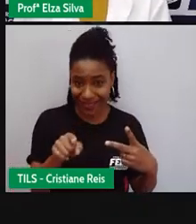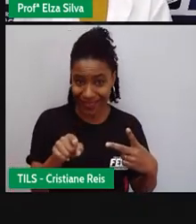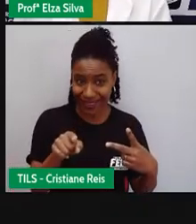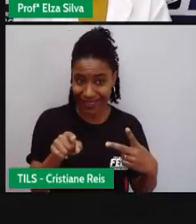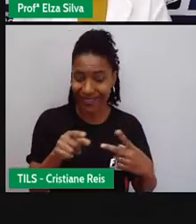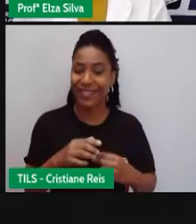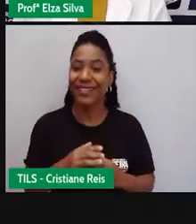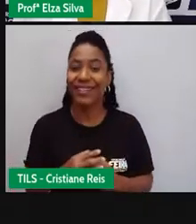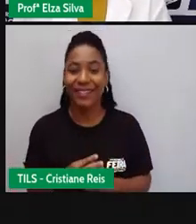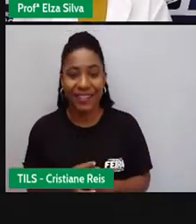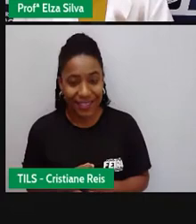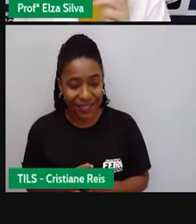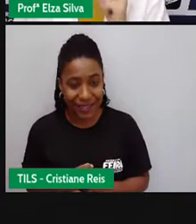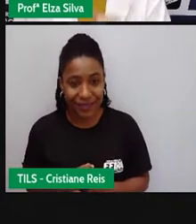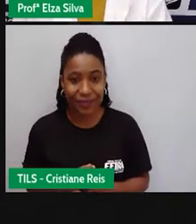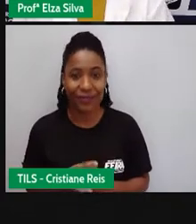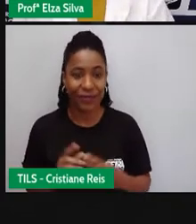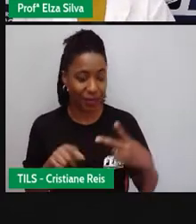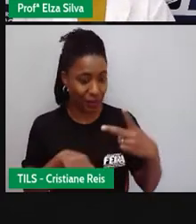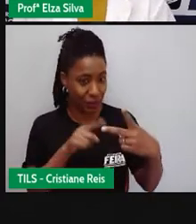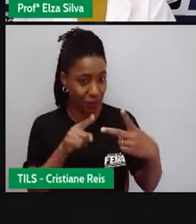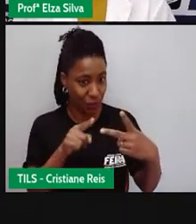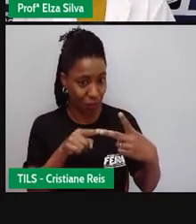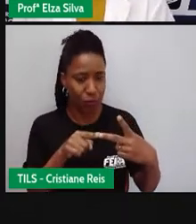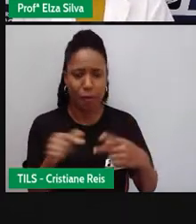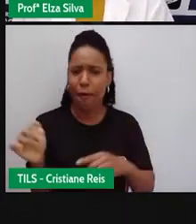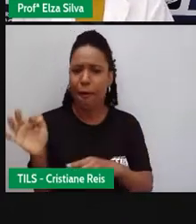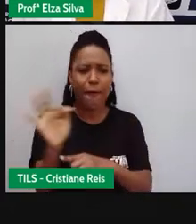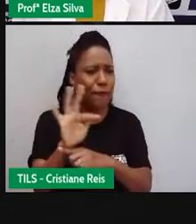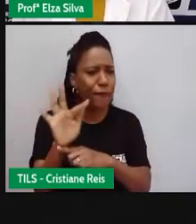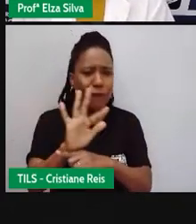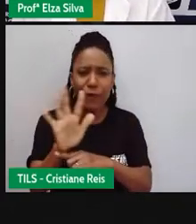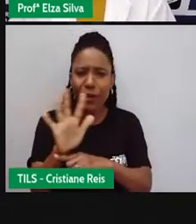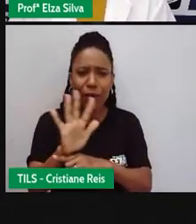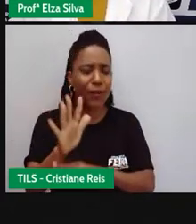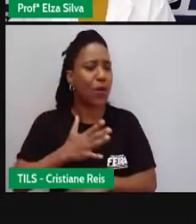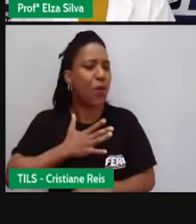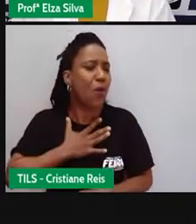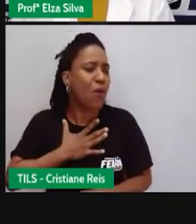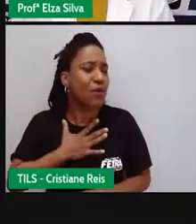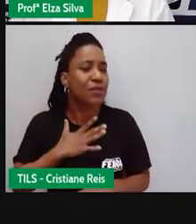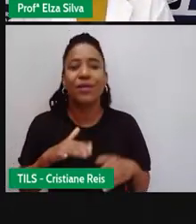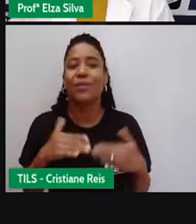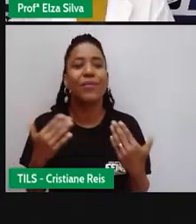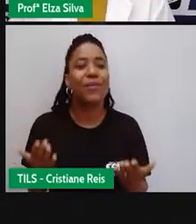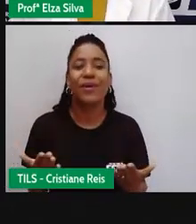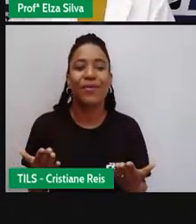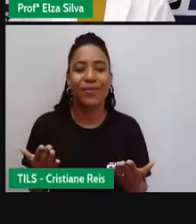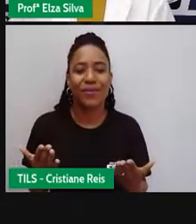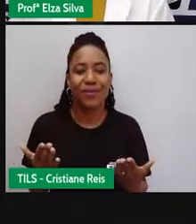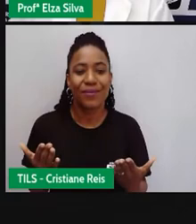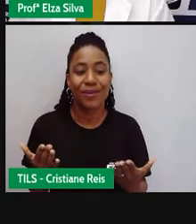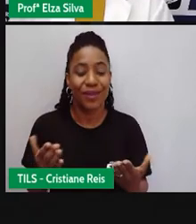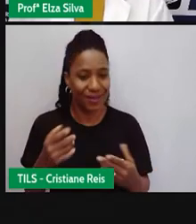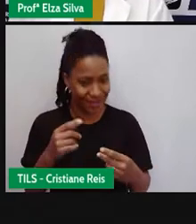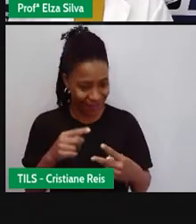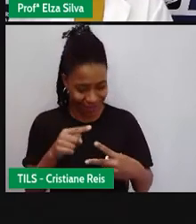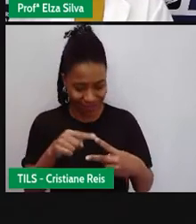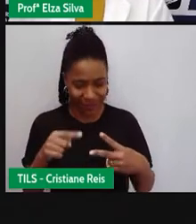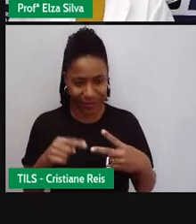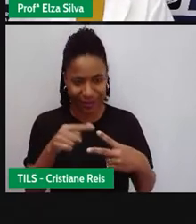of movies do you like? Que tipo de filmes você gosta? Então, vamos trabalhar hoje com as suas